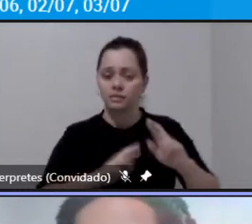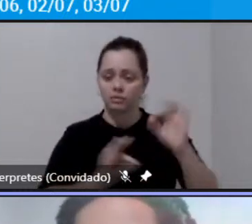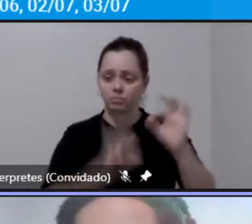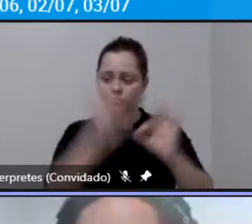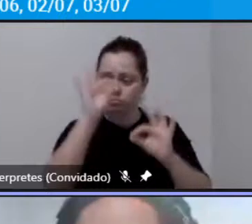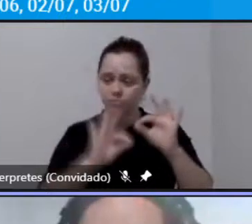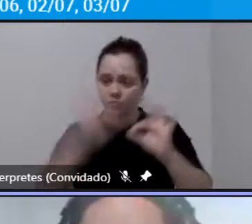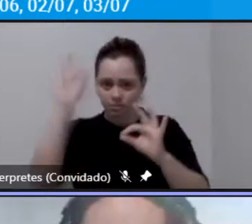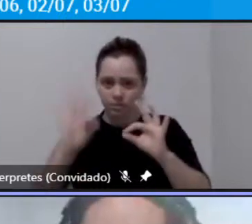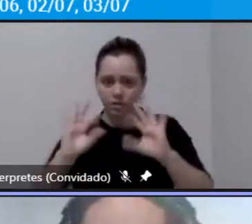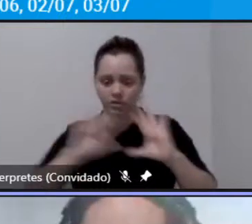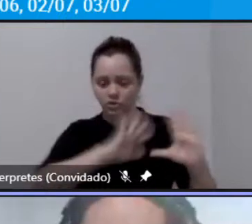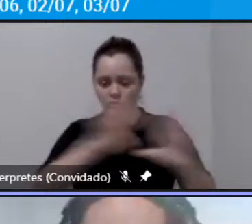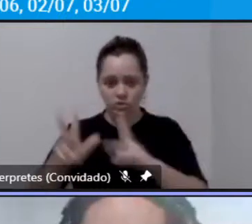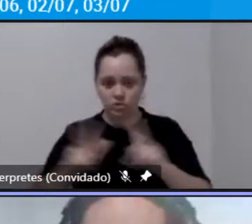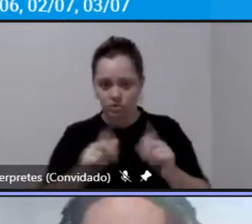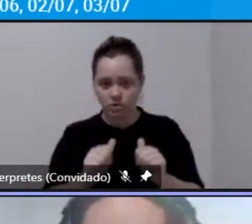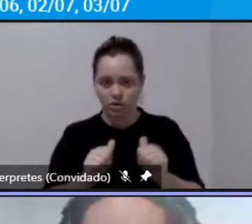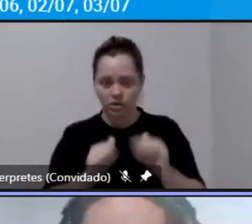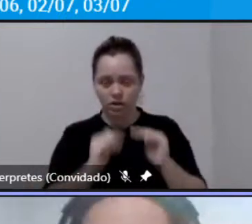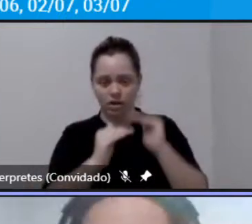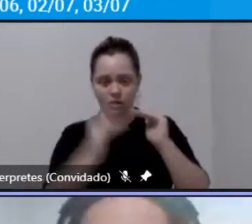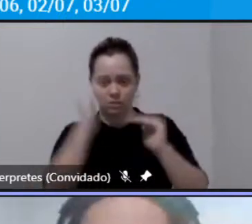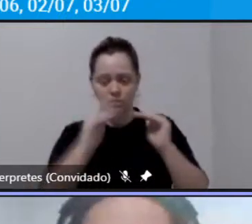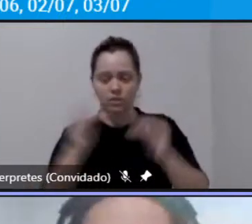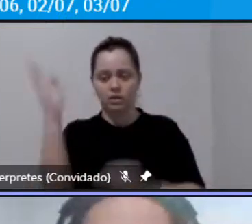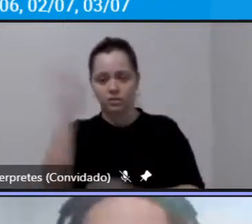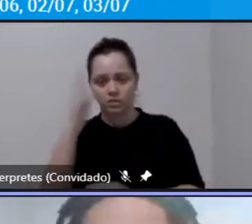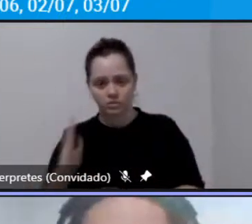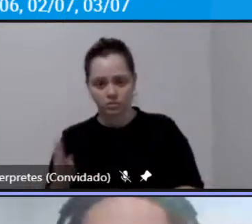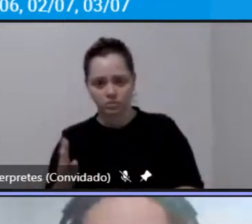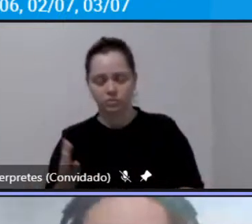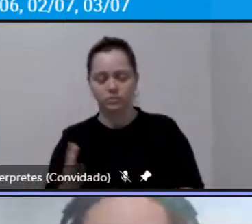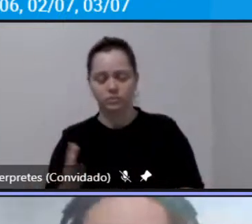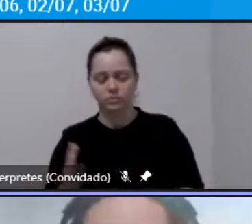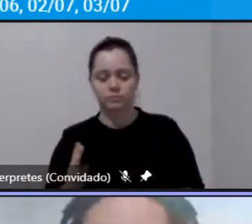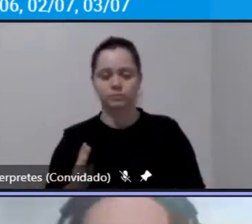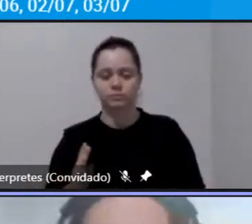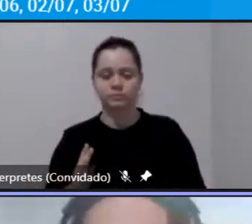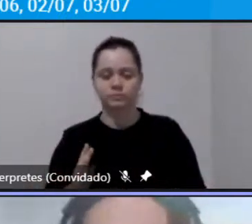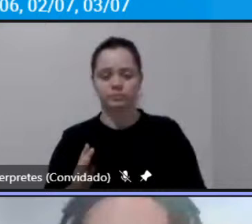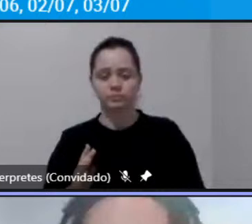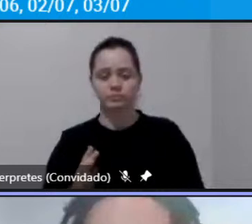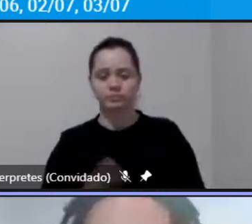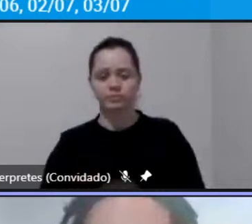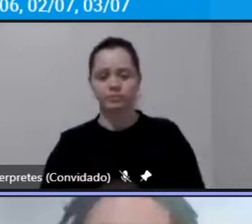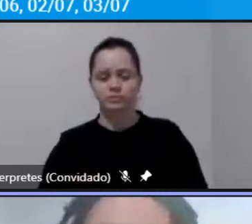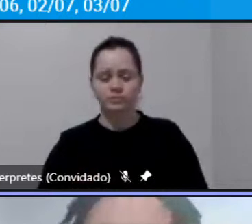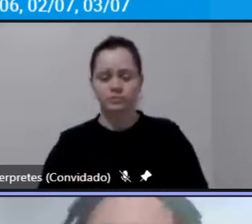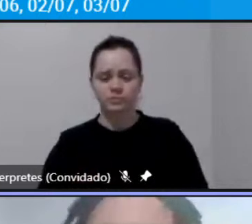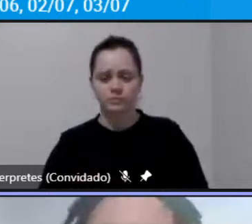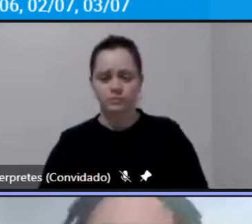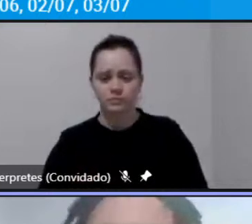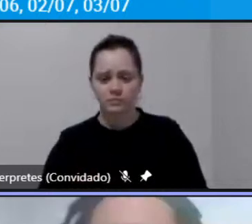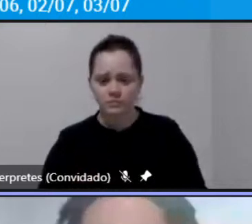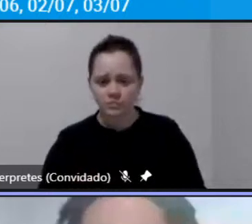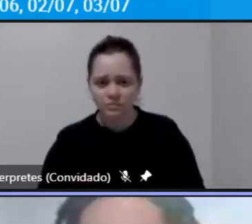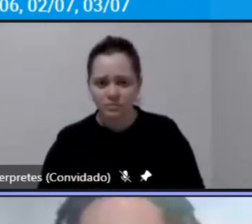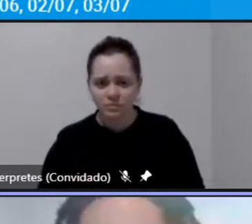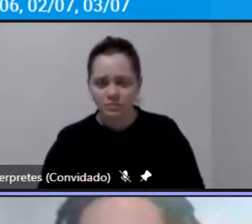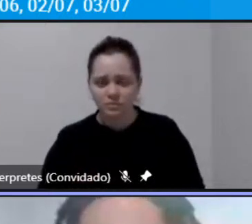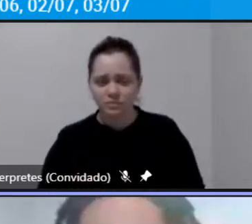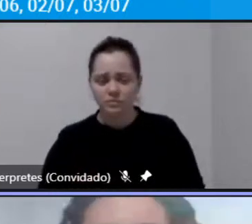geral né média nacional aqui na região o transporte individual ainda é muito mais o percentual ainda é bem mais